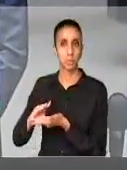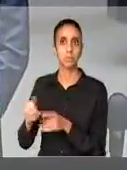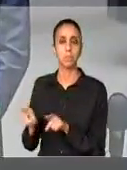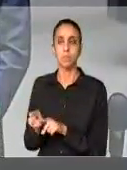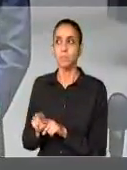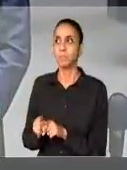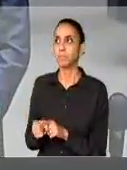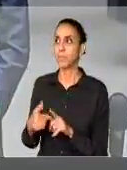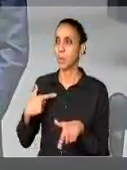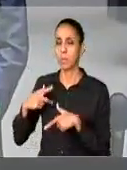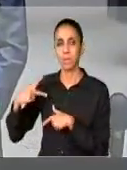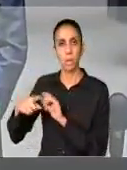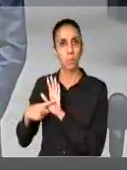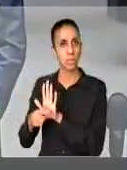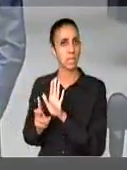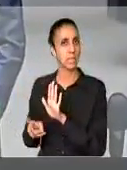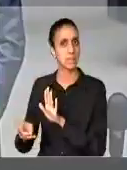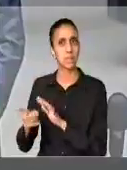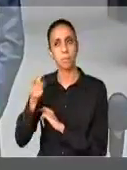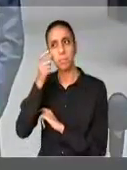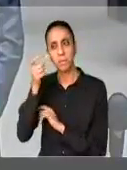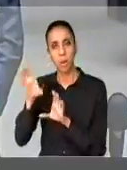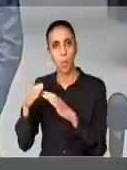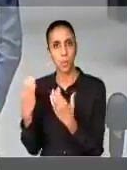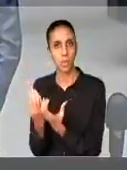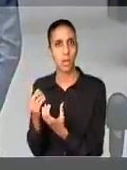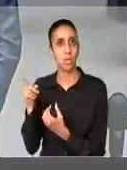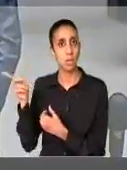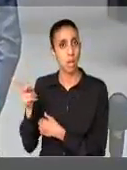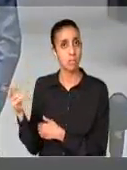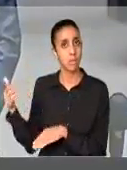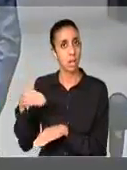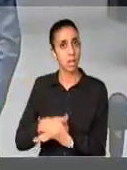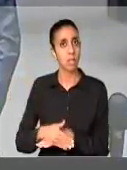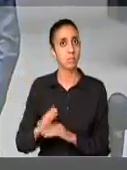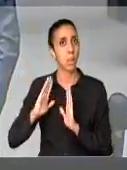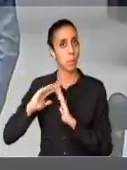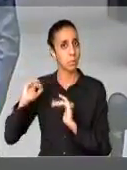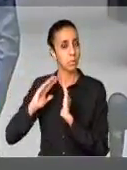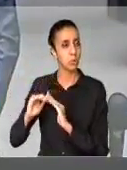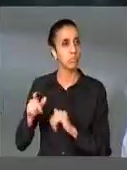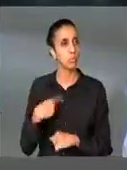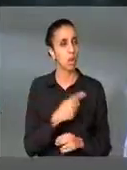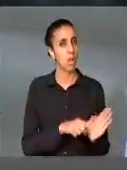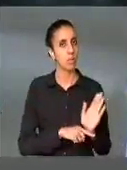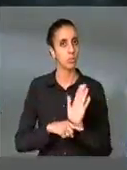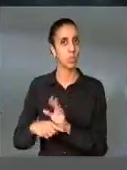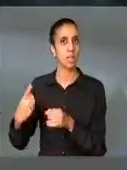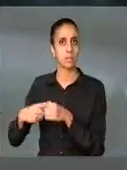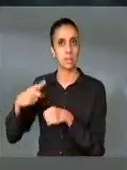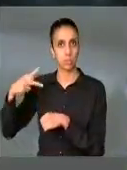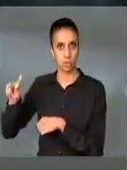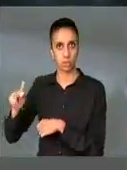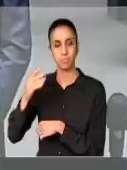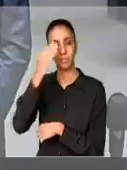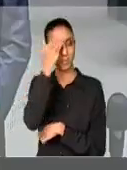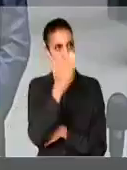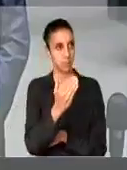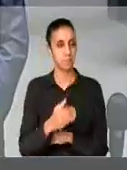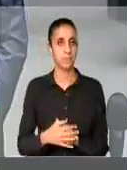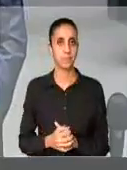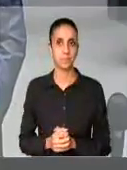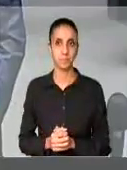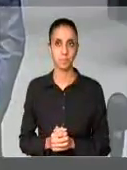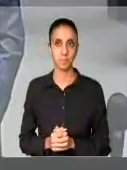a comunidade e acionando essa casa, os deputados, para que possamos ser instrumento para ajudar Barrinha em toda a região. Obrigado, Sr. Presidente.